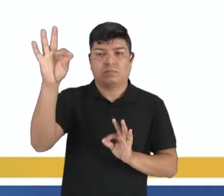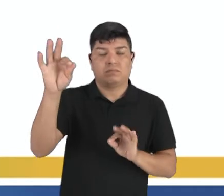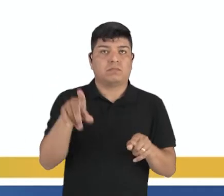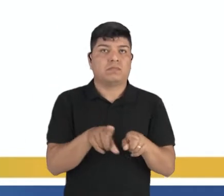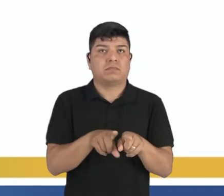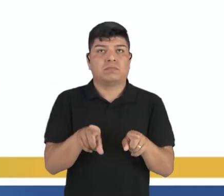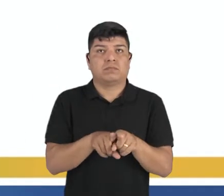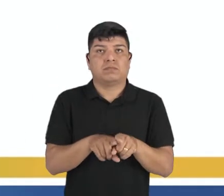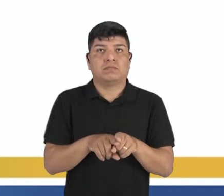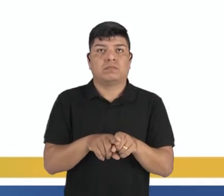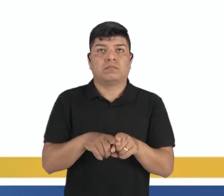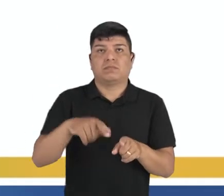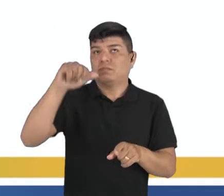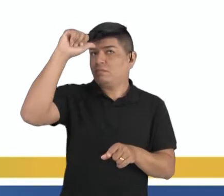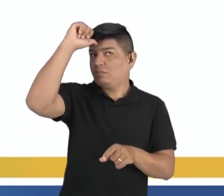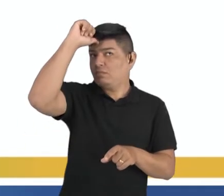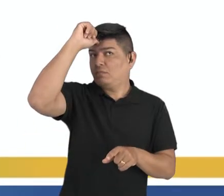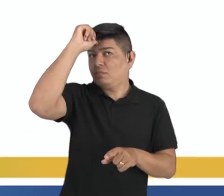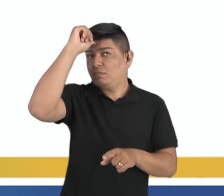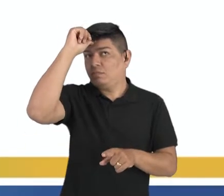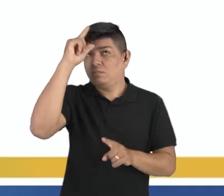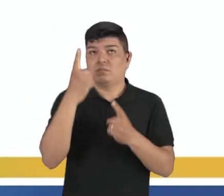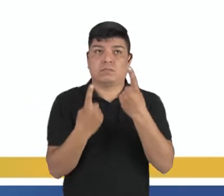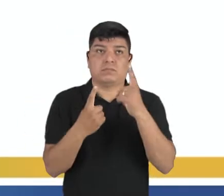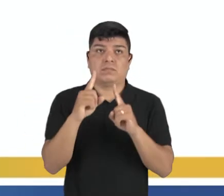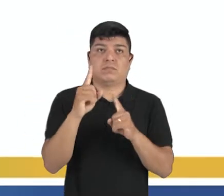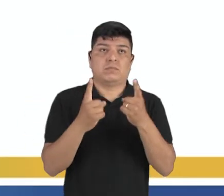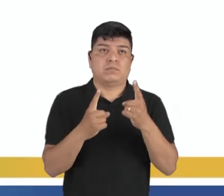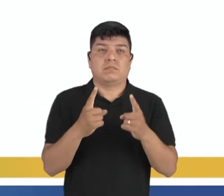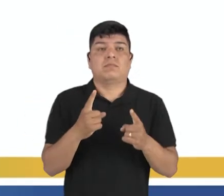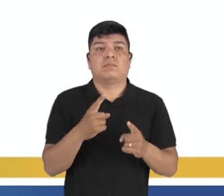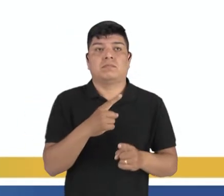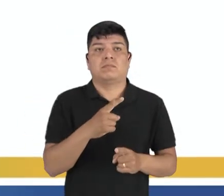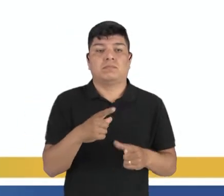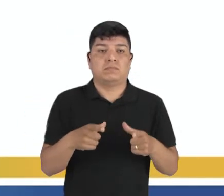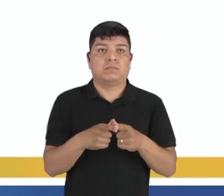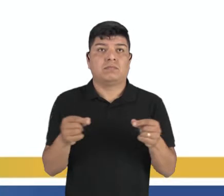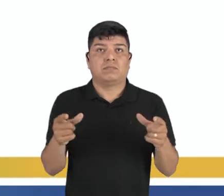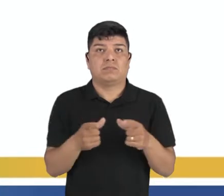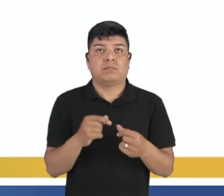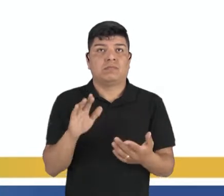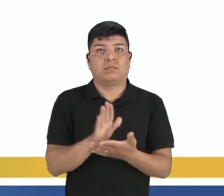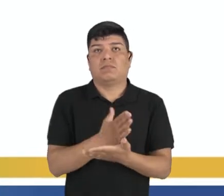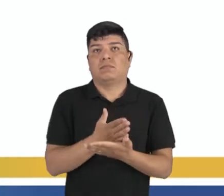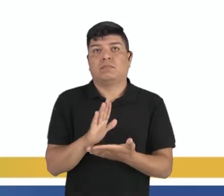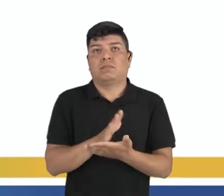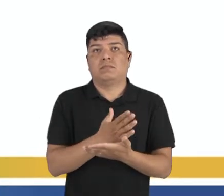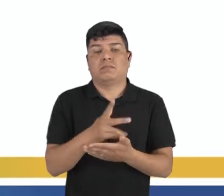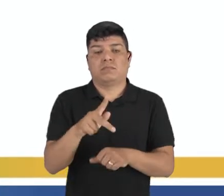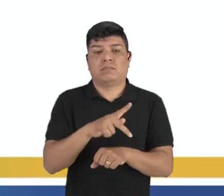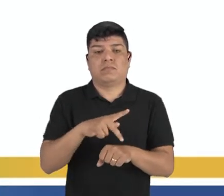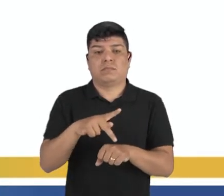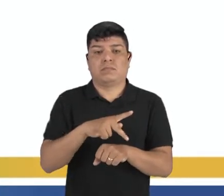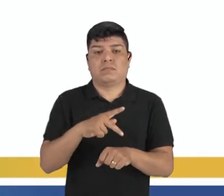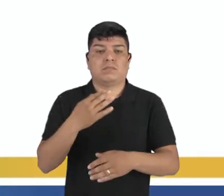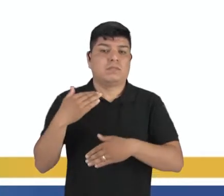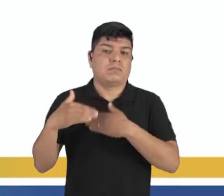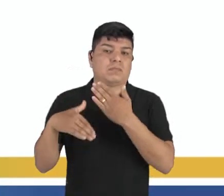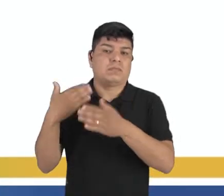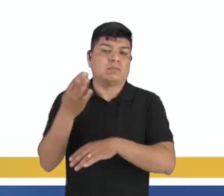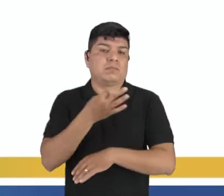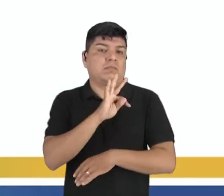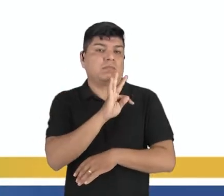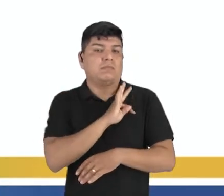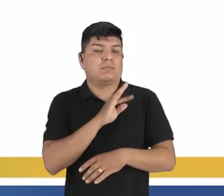Índia, China e Japão são alguns dos países que desenvolveram essas técnicas que utilizamos